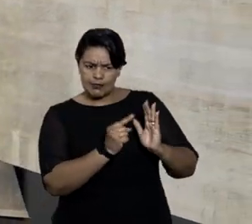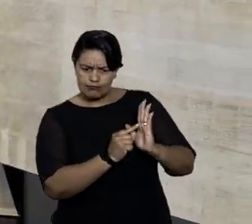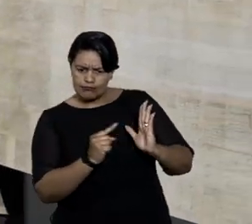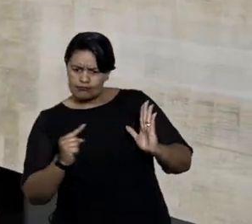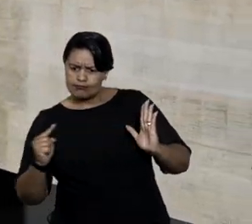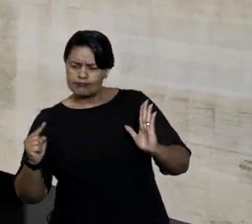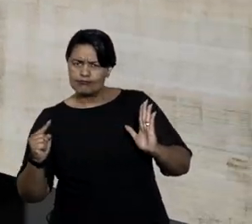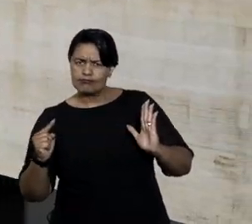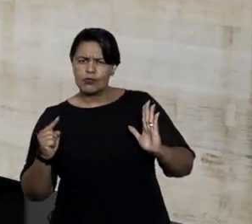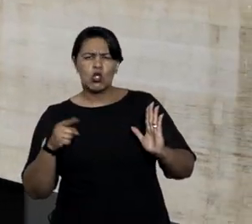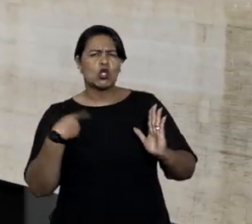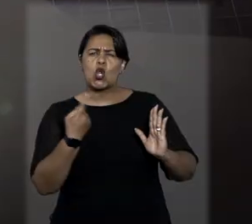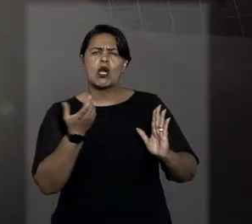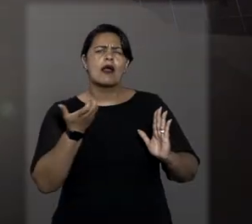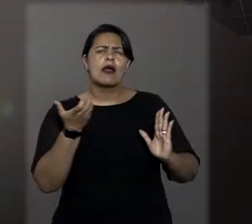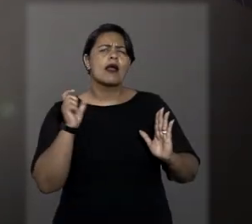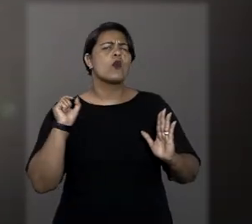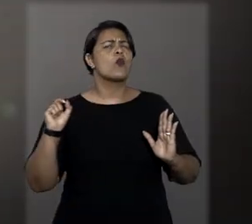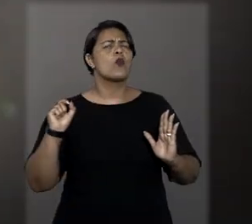ser?